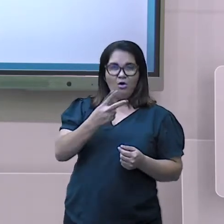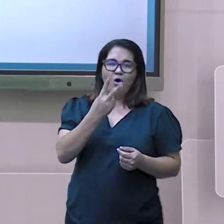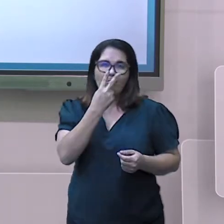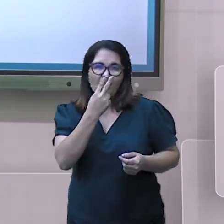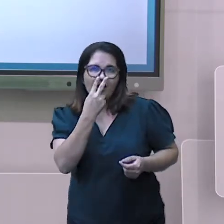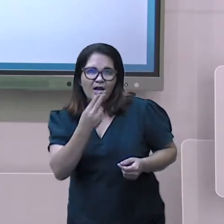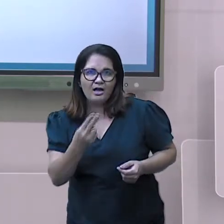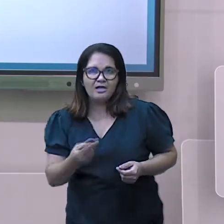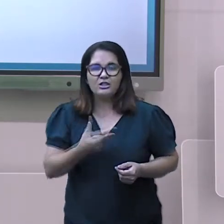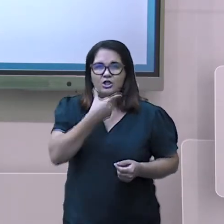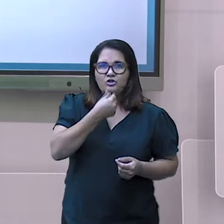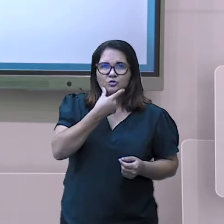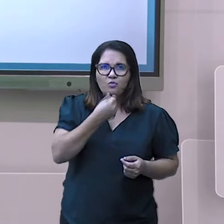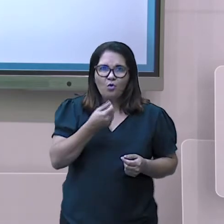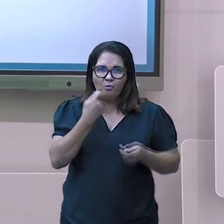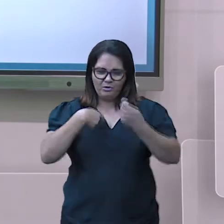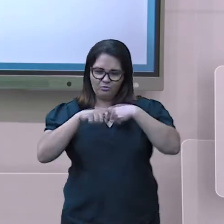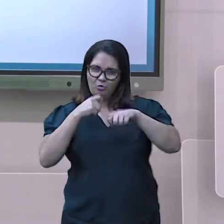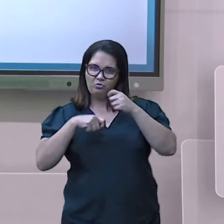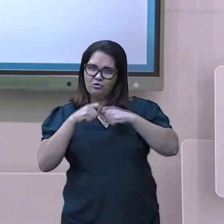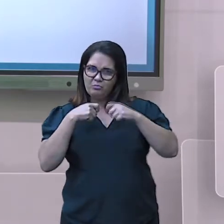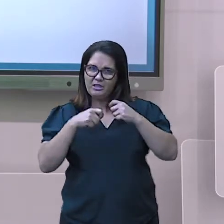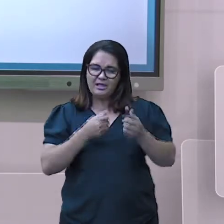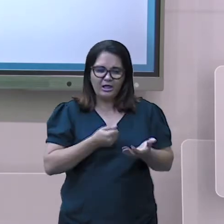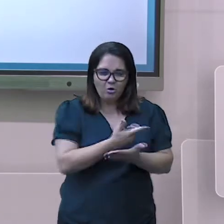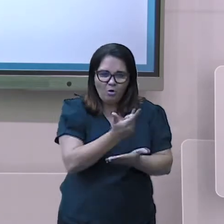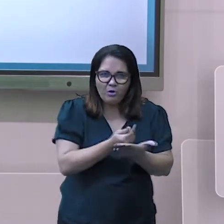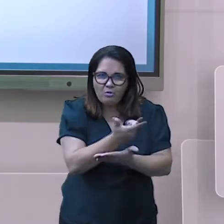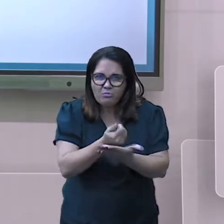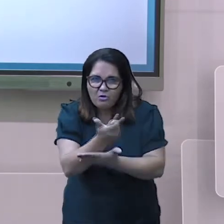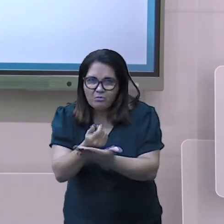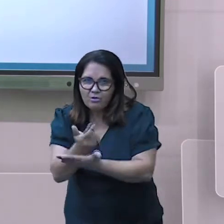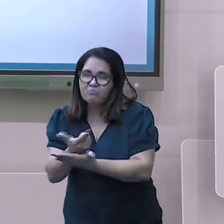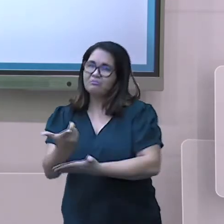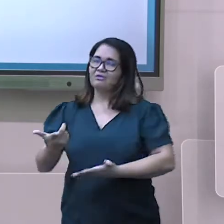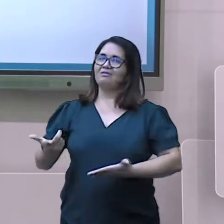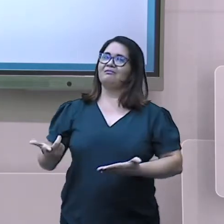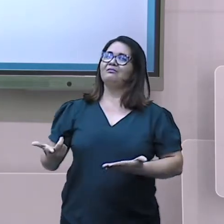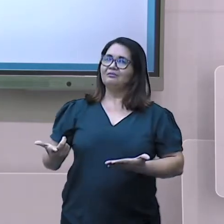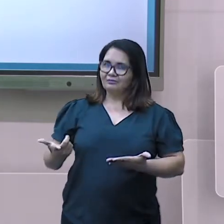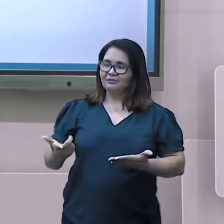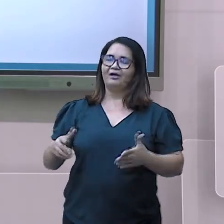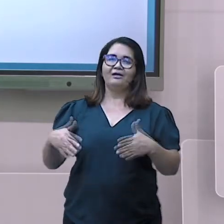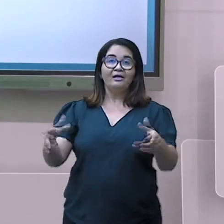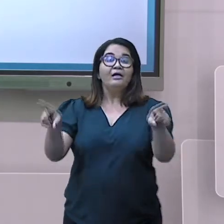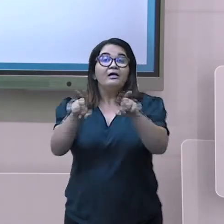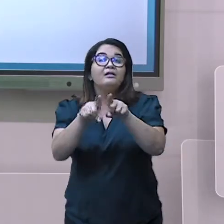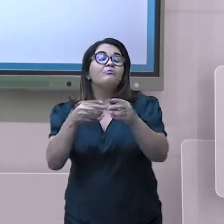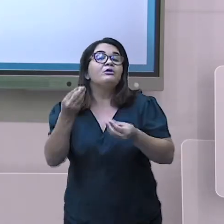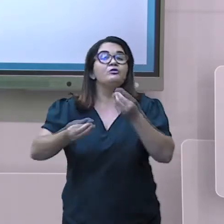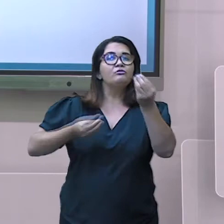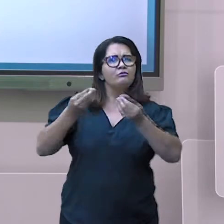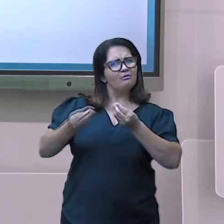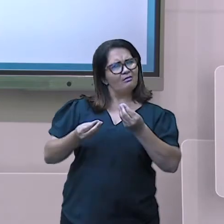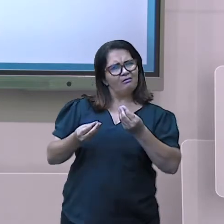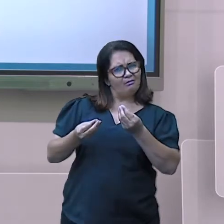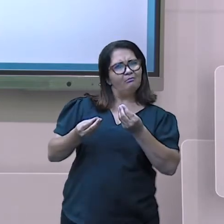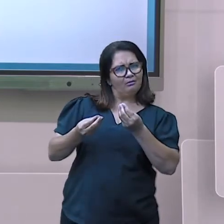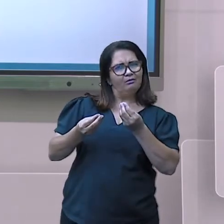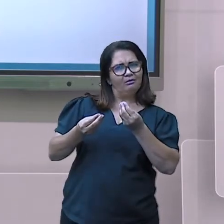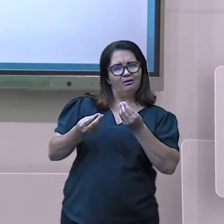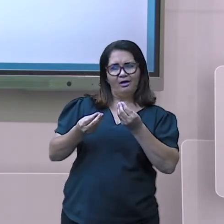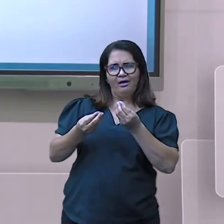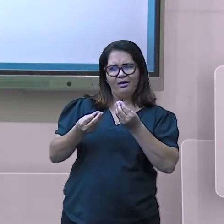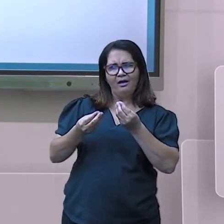status perante a sociedade, ou a sua falta de informação, esse homem, ele não